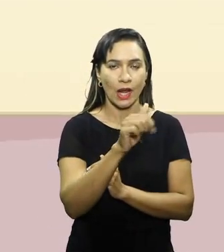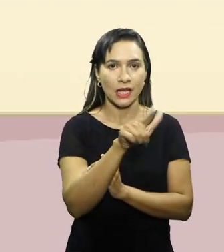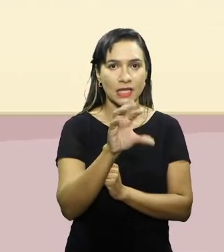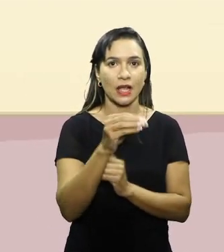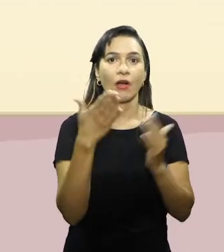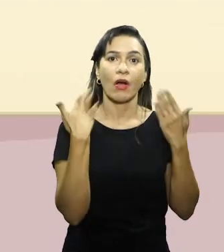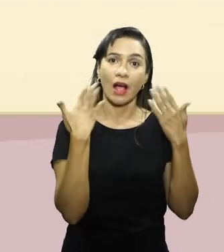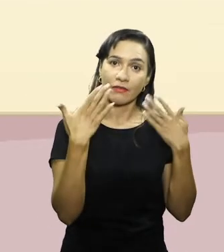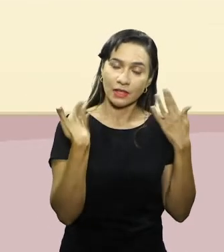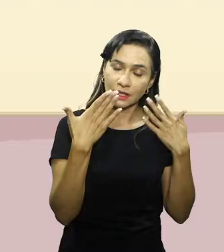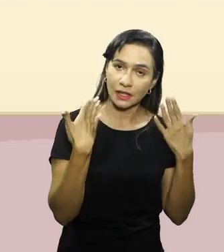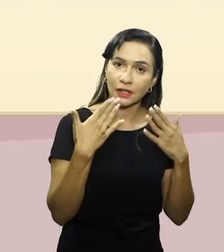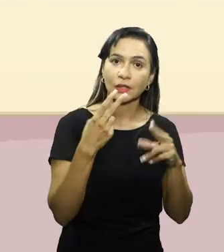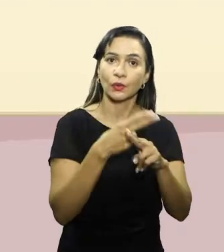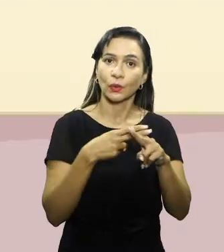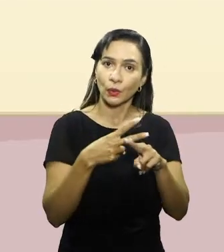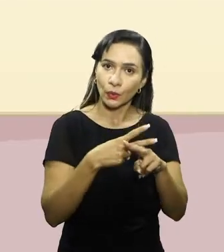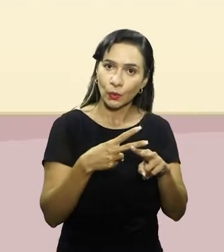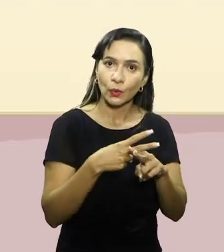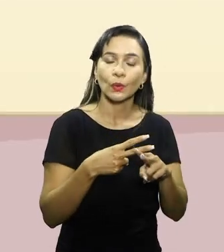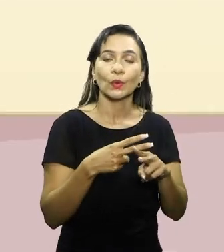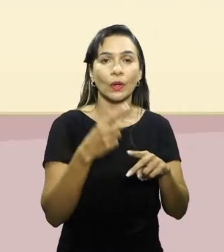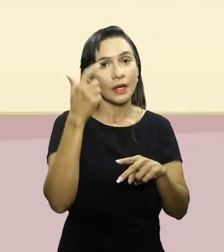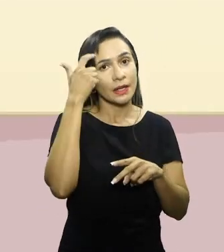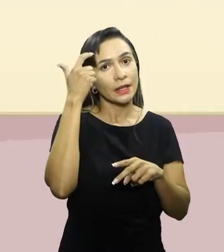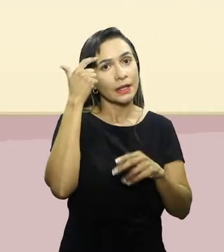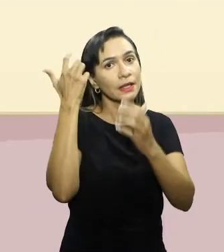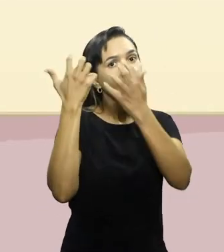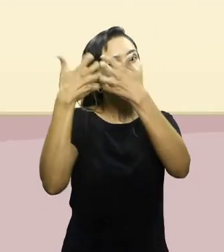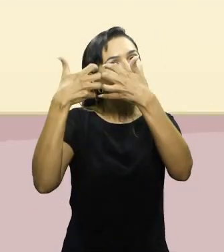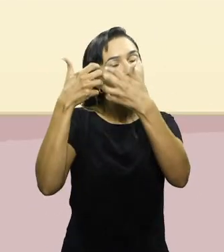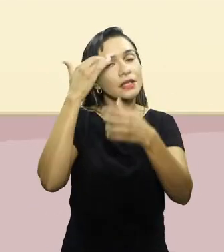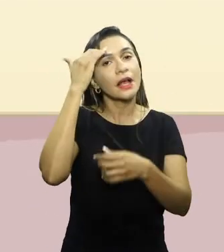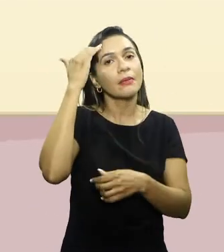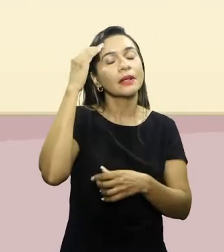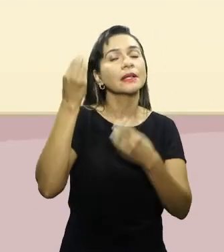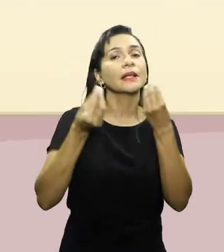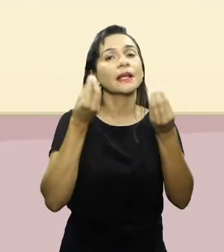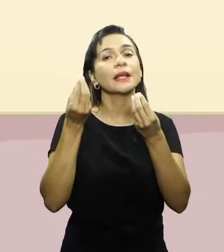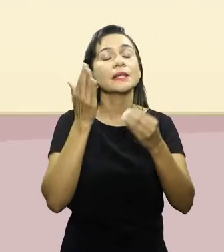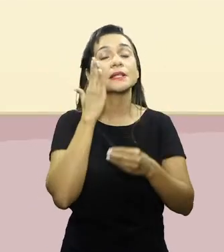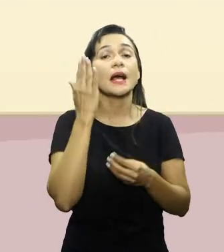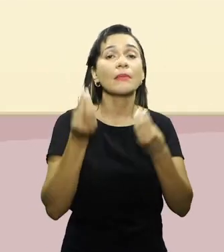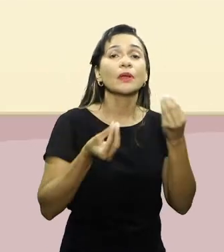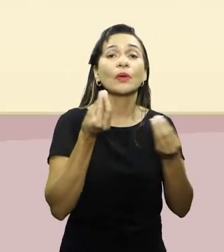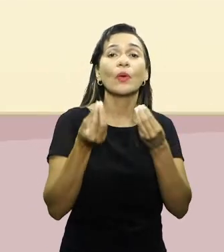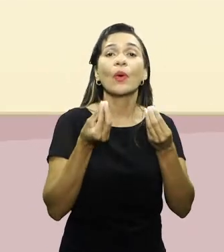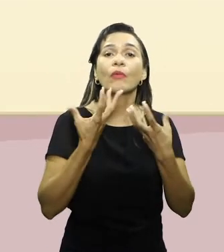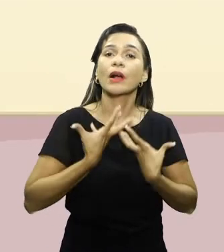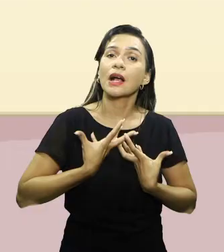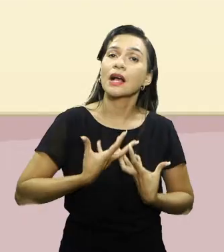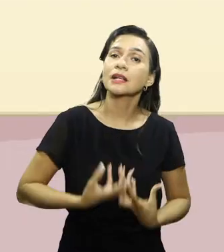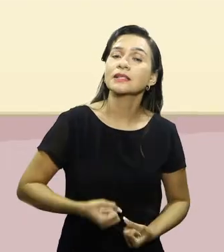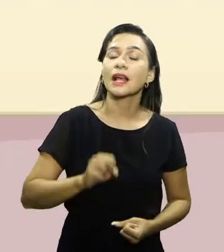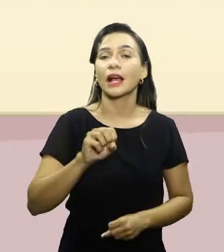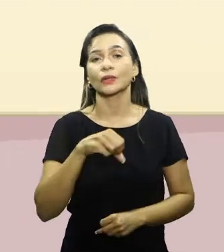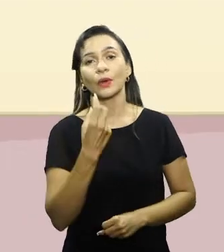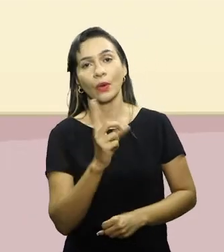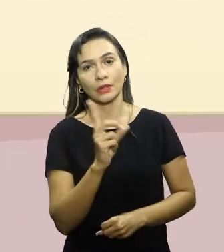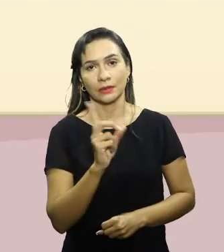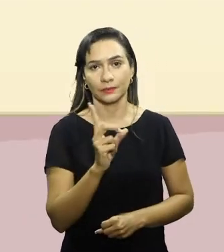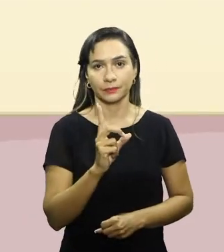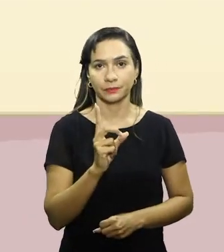Que são interpretados pelo cérebro e que produzem uma resposta sobre o desgaste para a realização de uma atividade